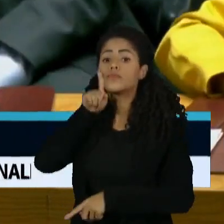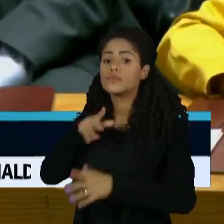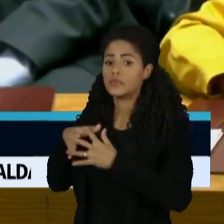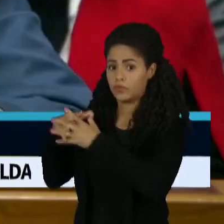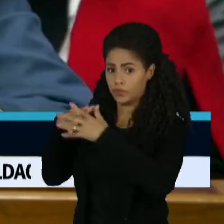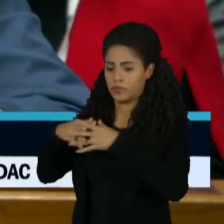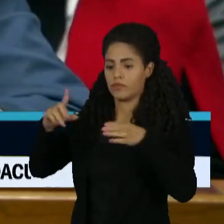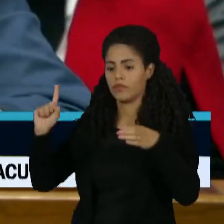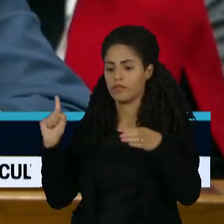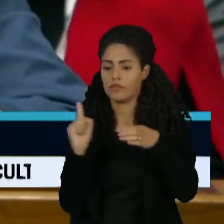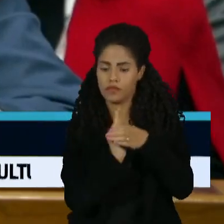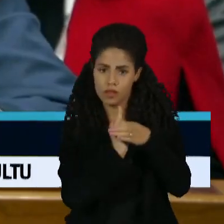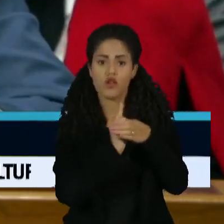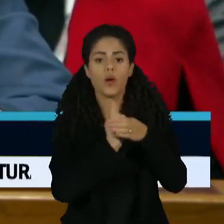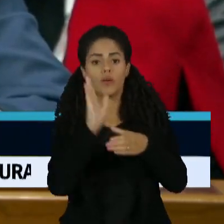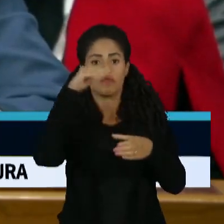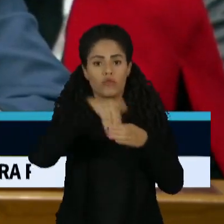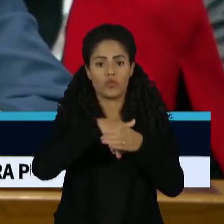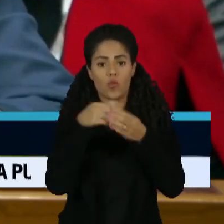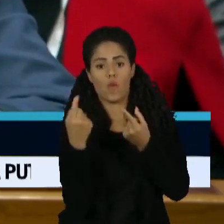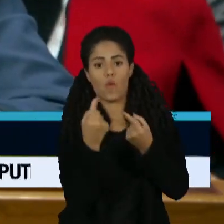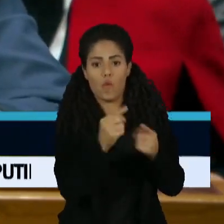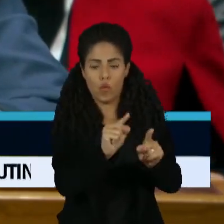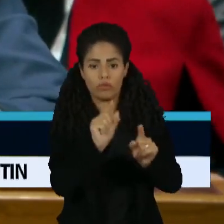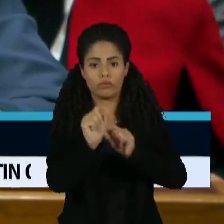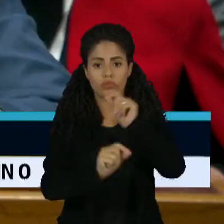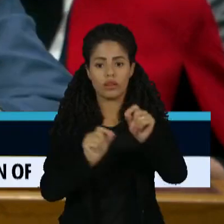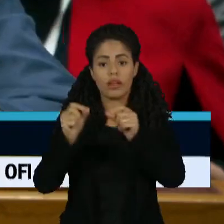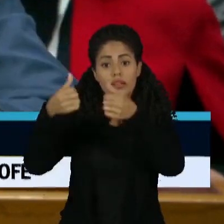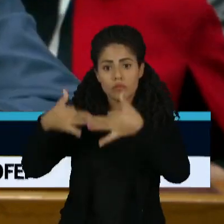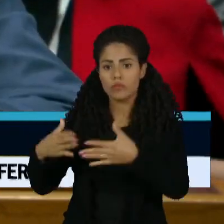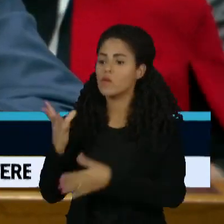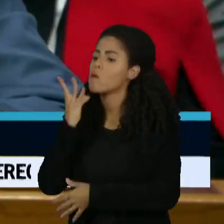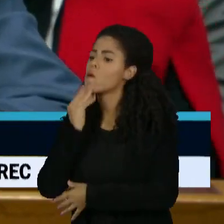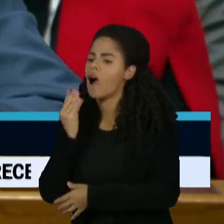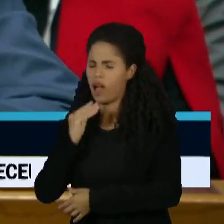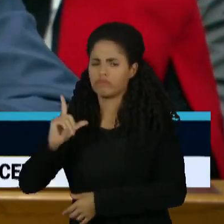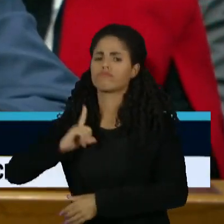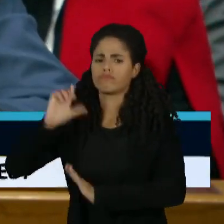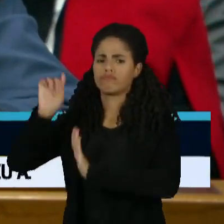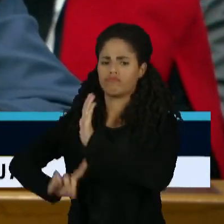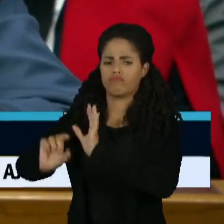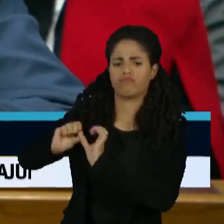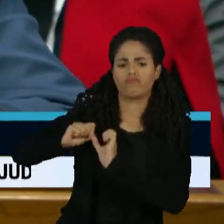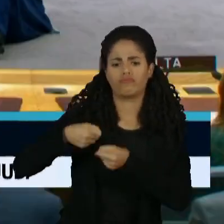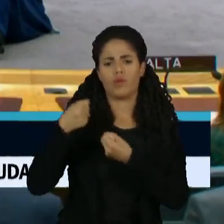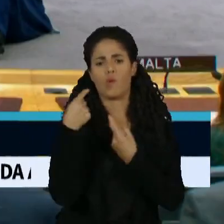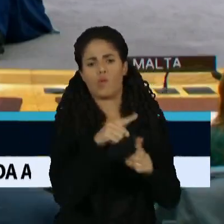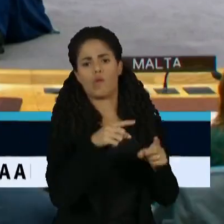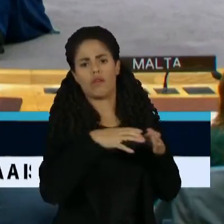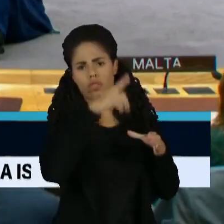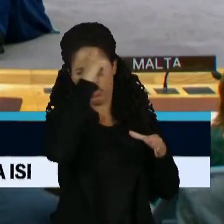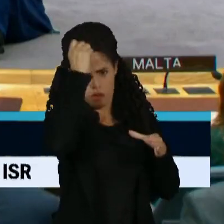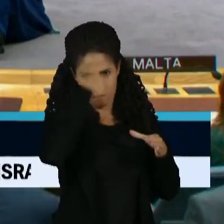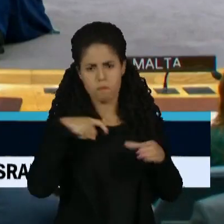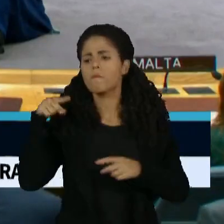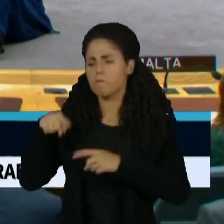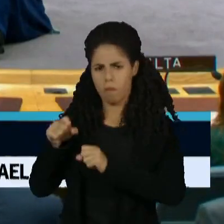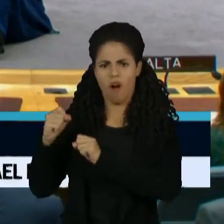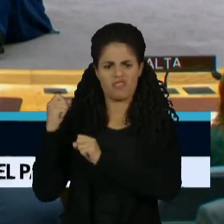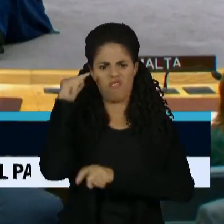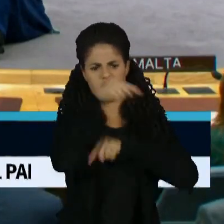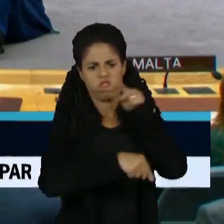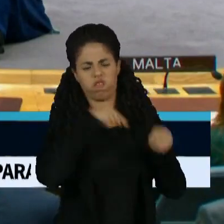membros permanentes que votaram contra, dizem que Israel tem o direito a se defender e que, por isso, pode atacar o grupo